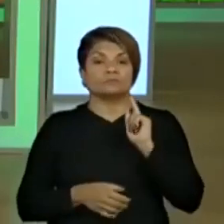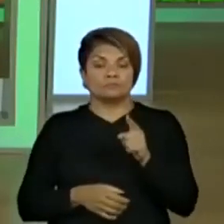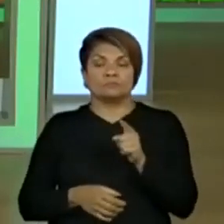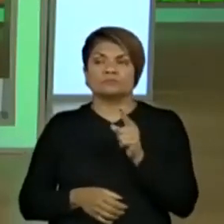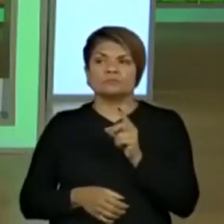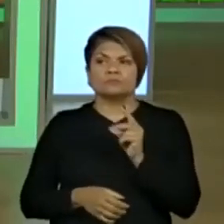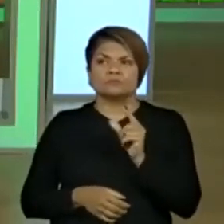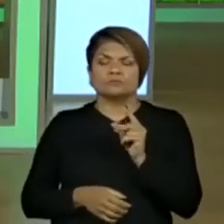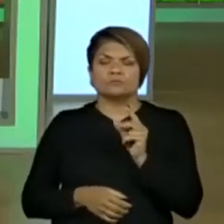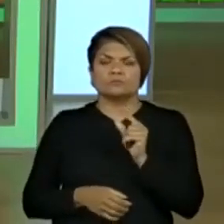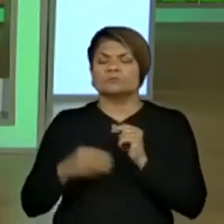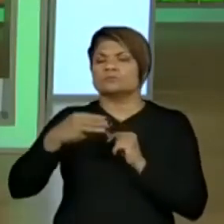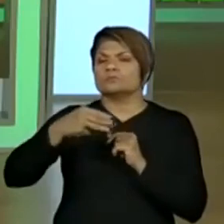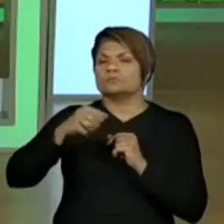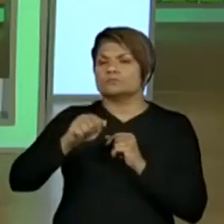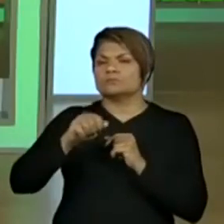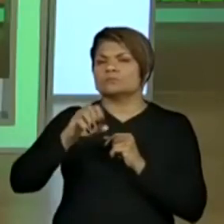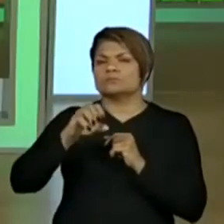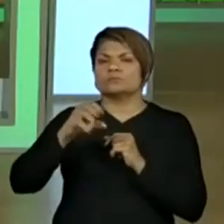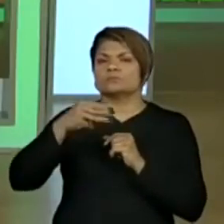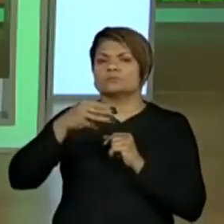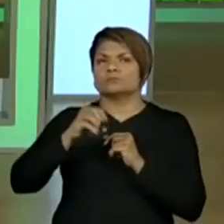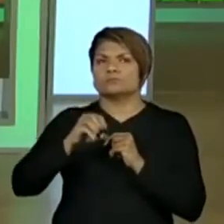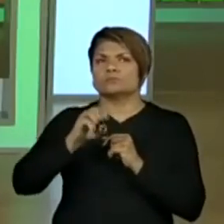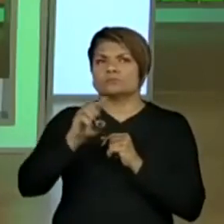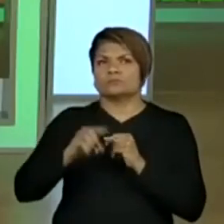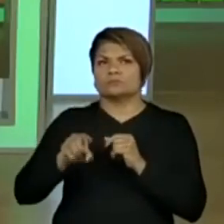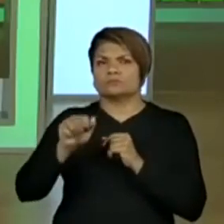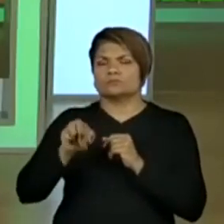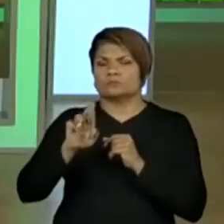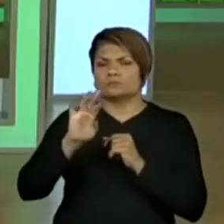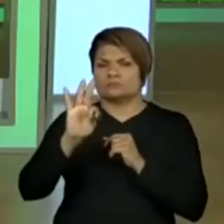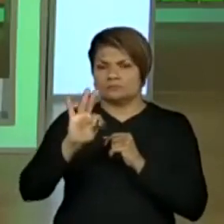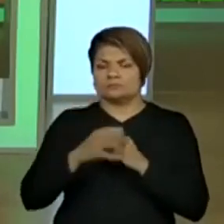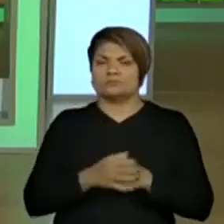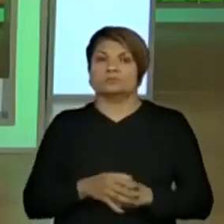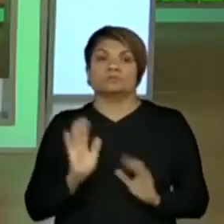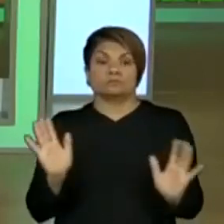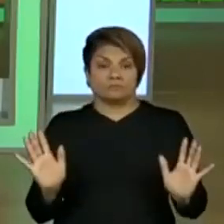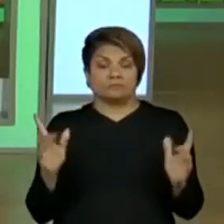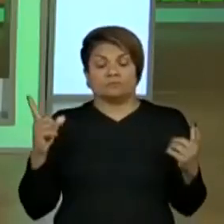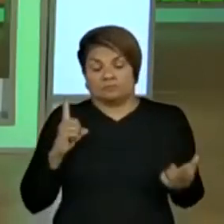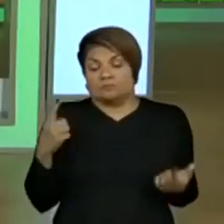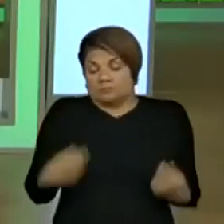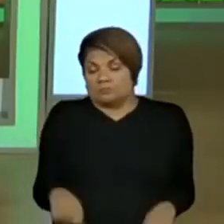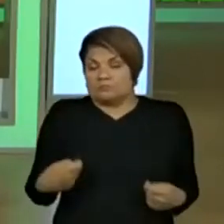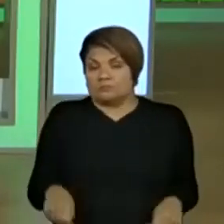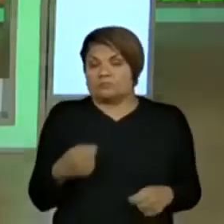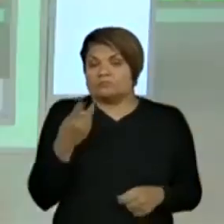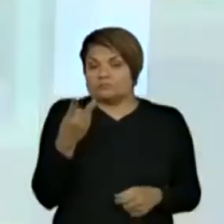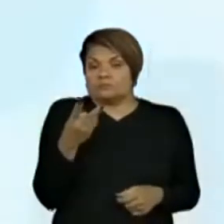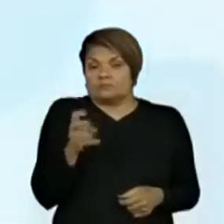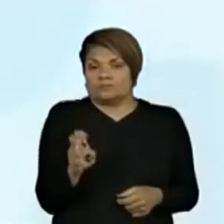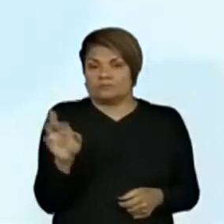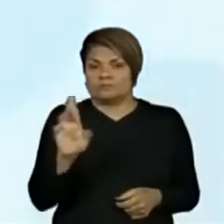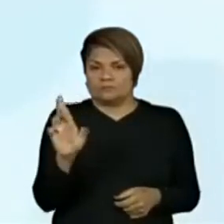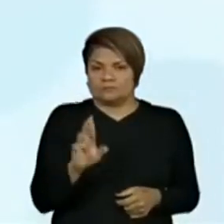25 centavos. Vocês têm razão. Então, dá uma olhadinha aqui no nosso desenho.